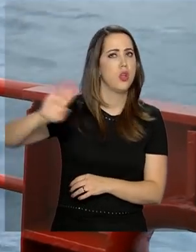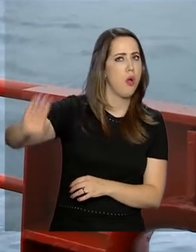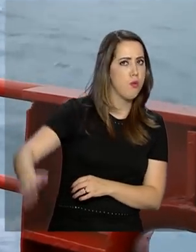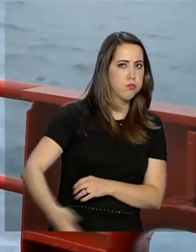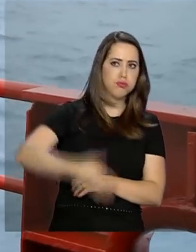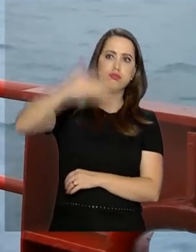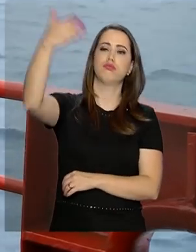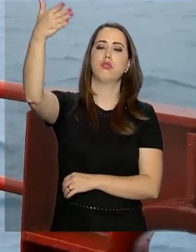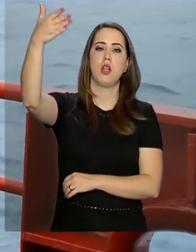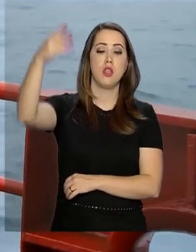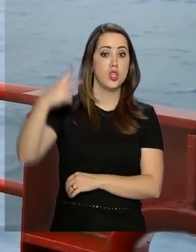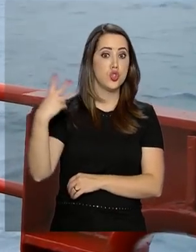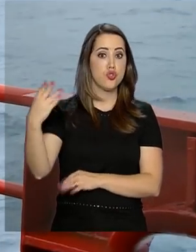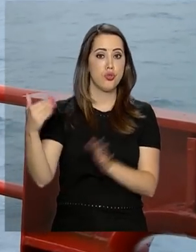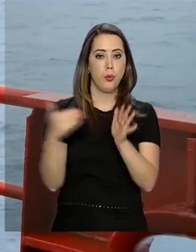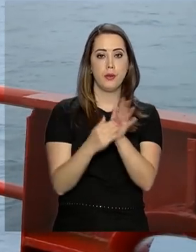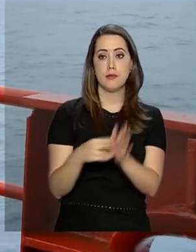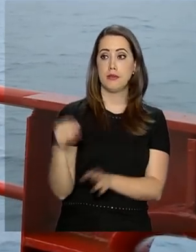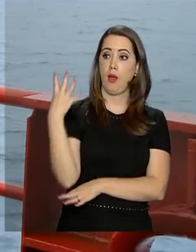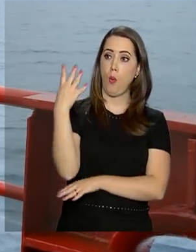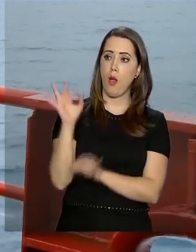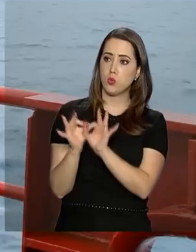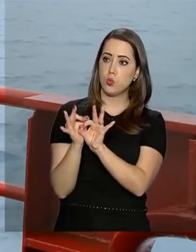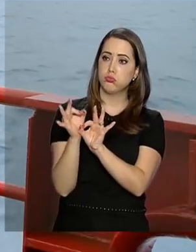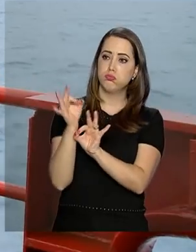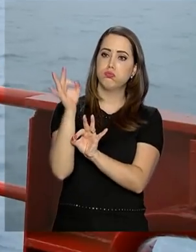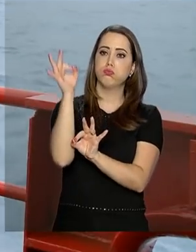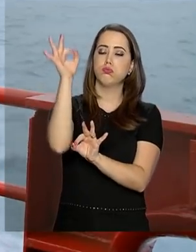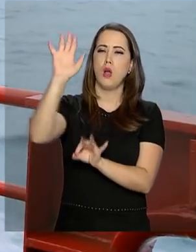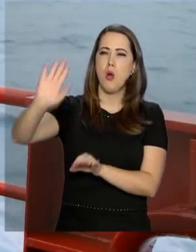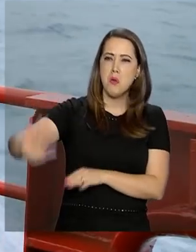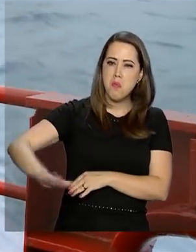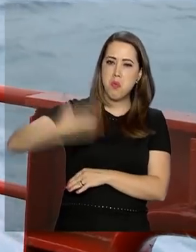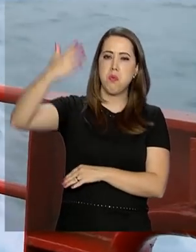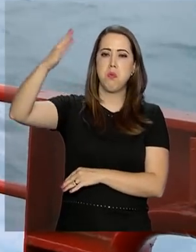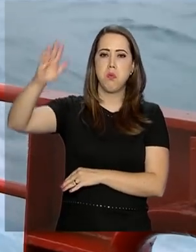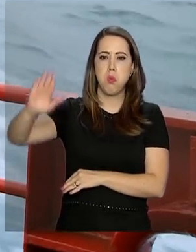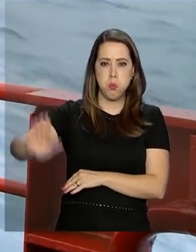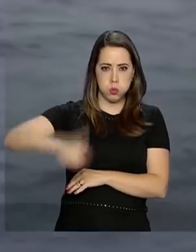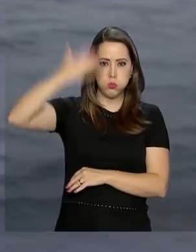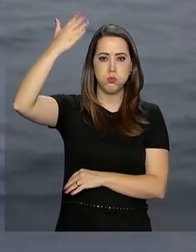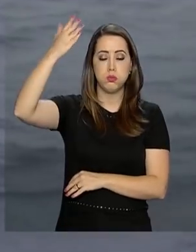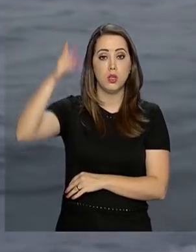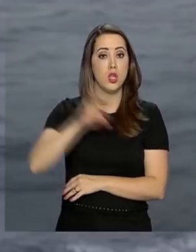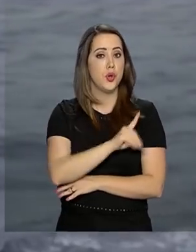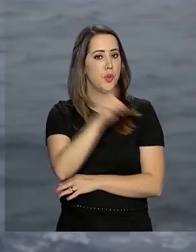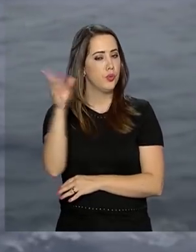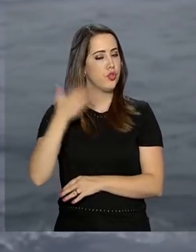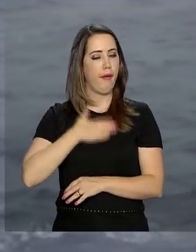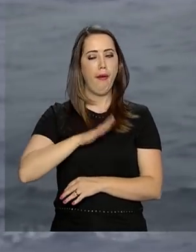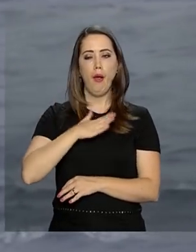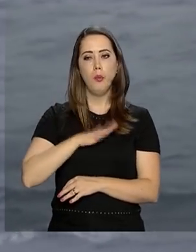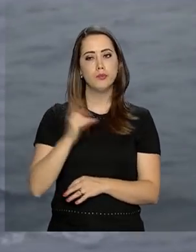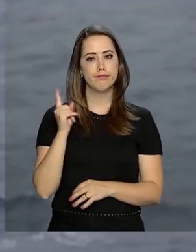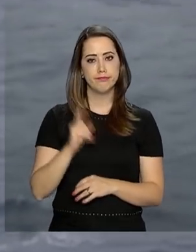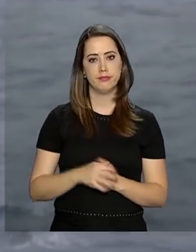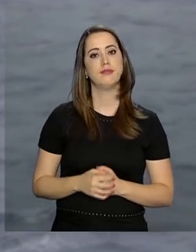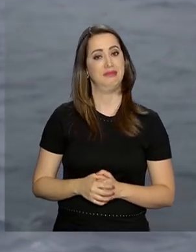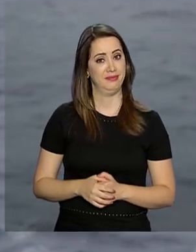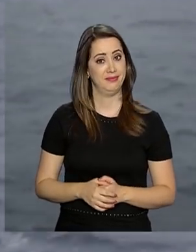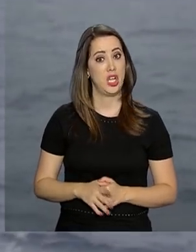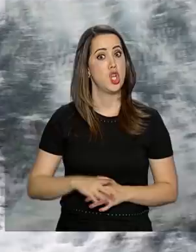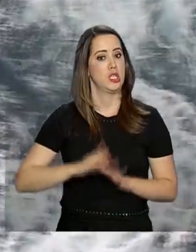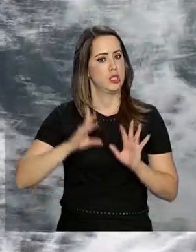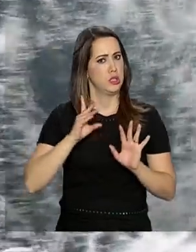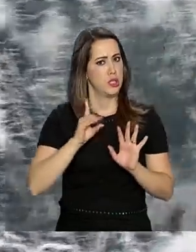variam de 2 a 4 metros de altura. E isso porque a gente está num dia calmo. Nos dias mais